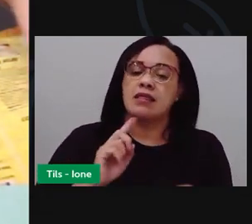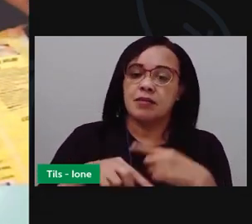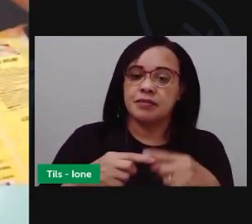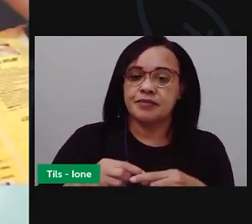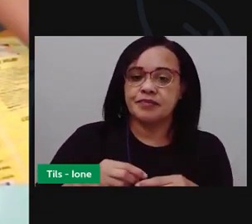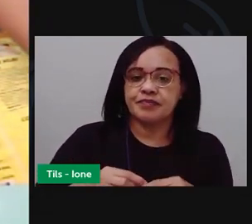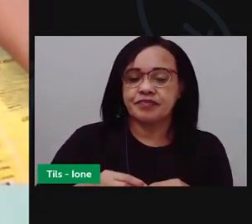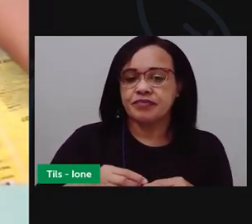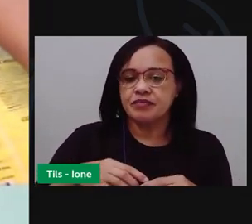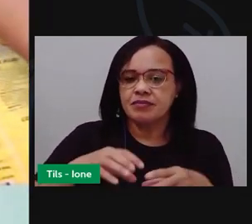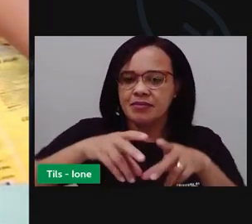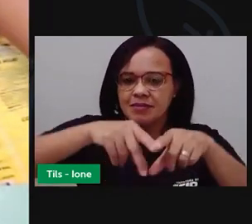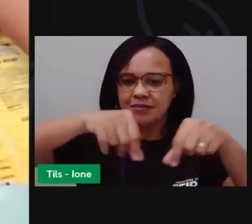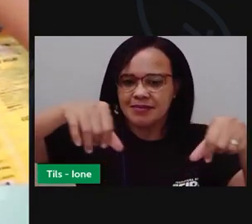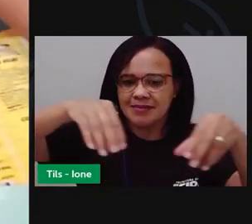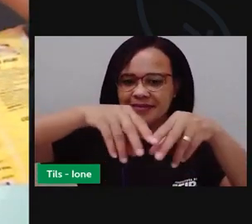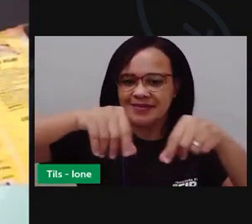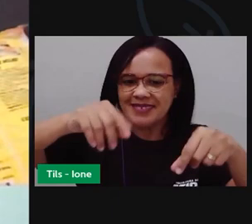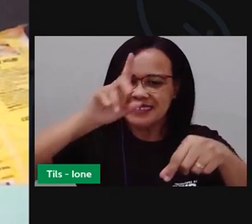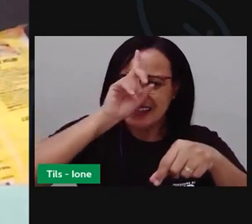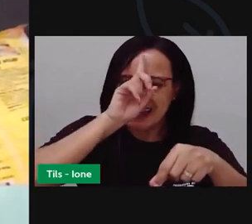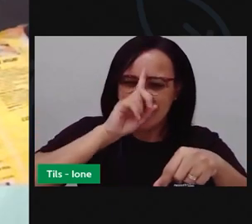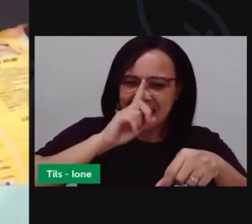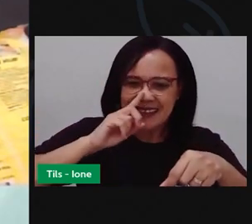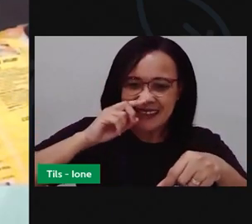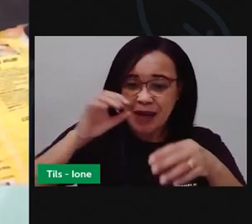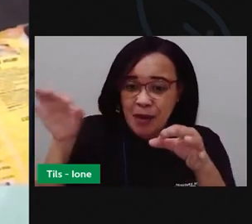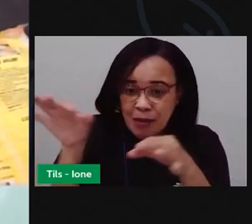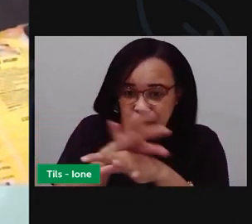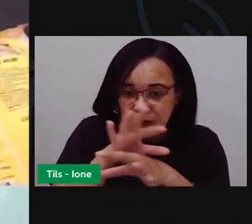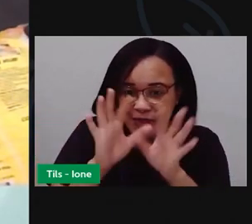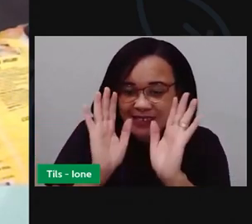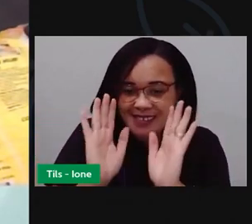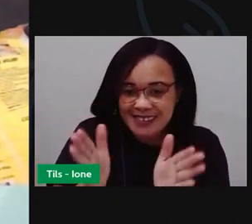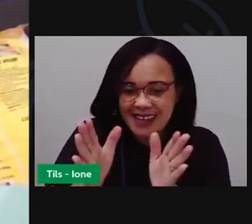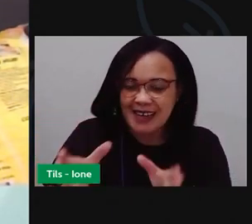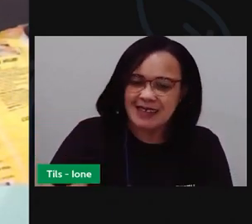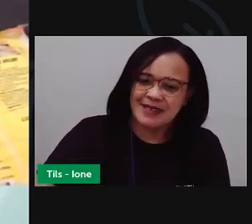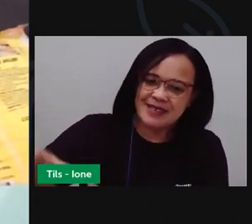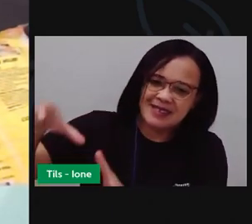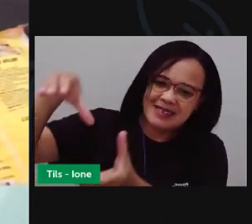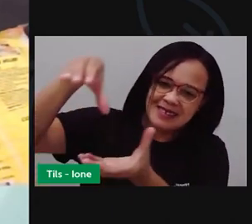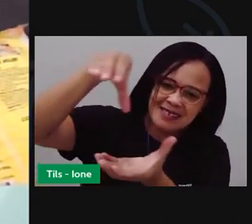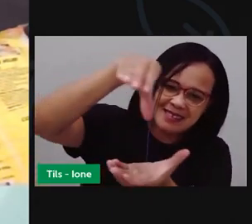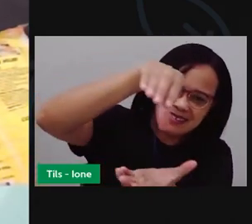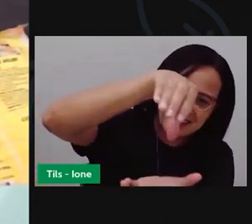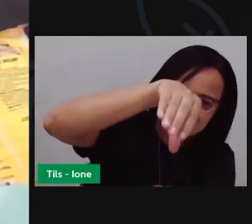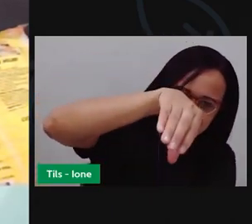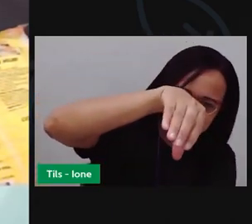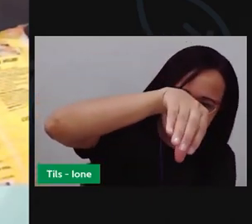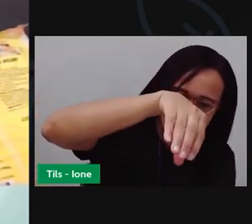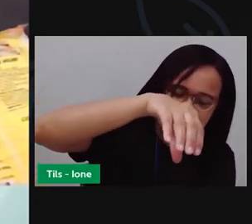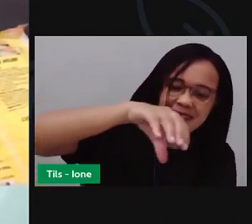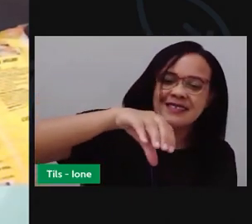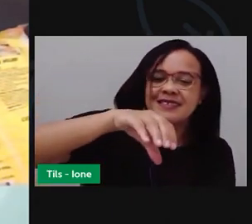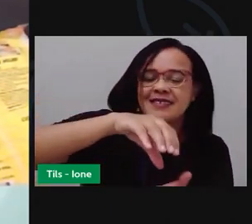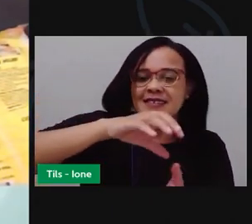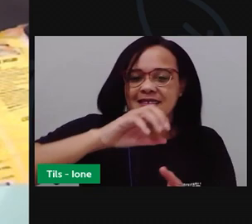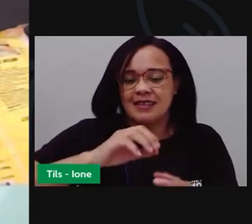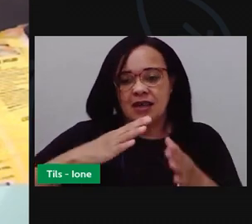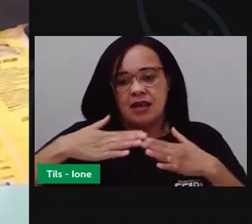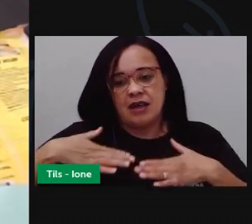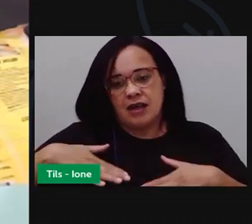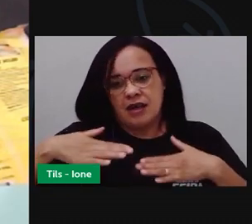eu venho com a mistura já pronta e vou colocar aqui na minha cuscuzeira.